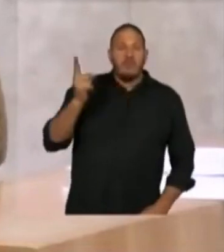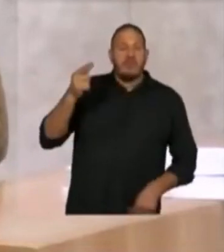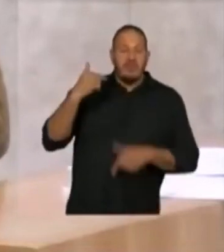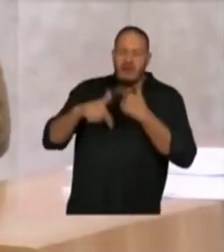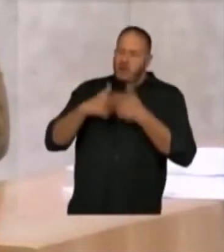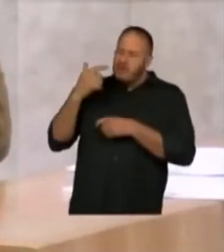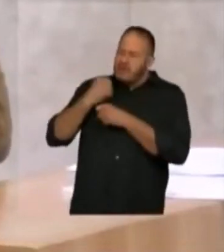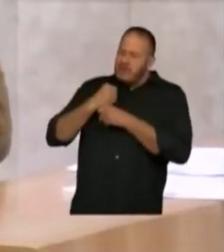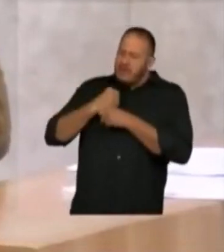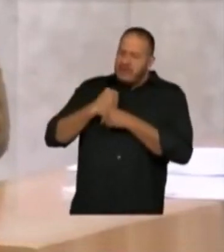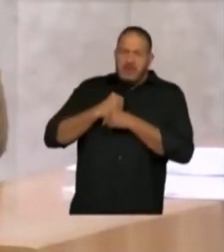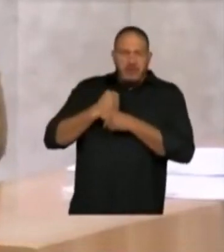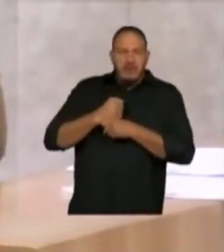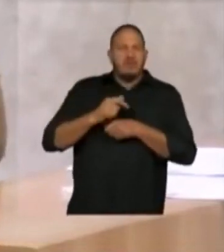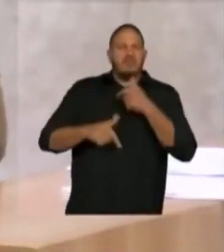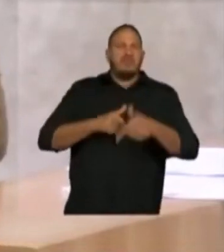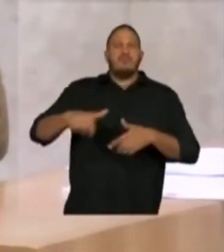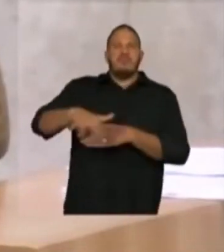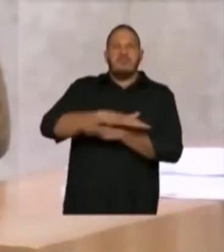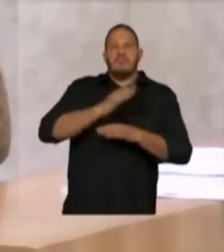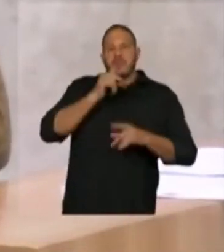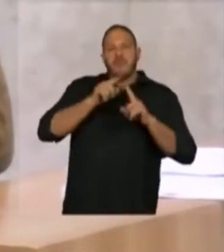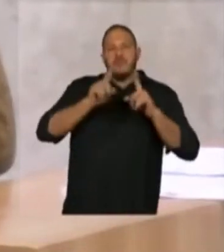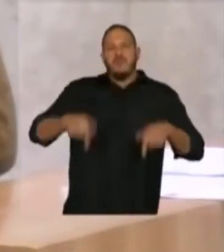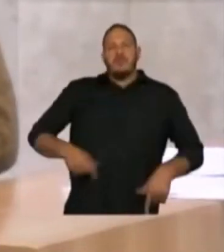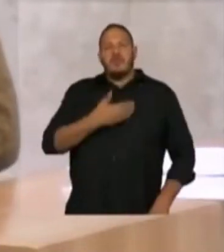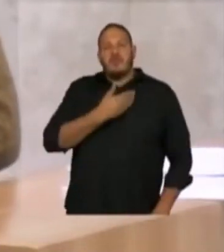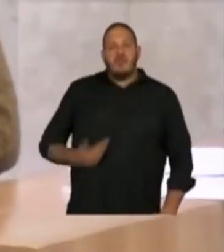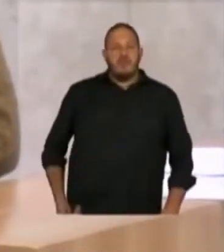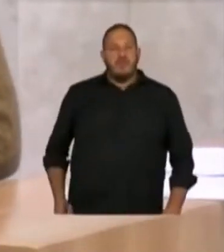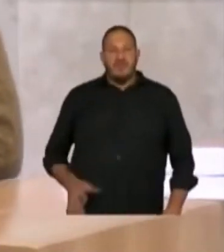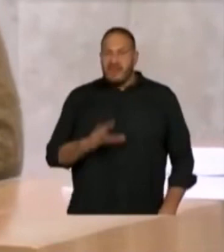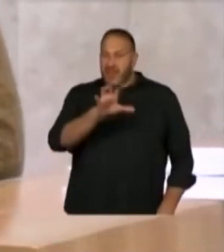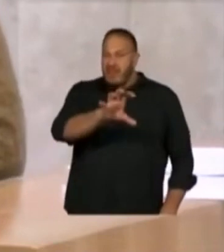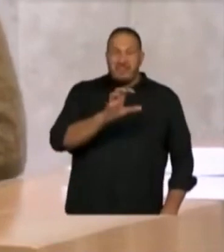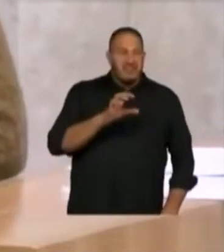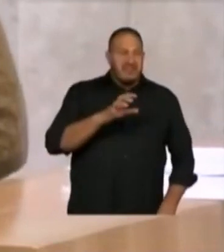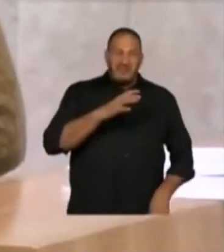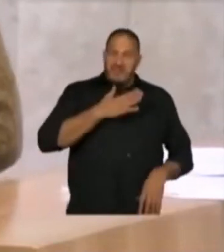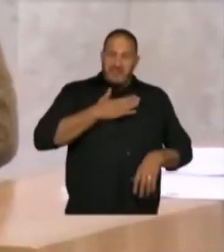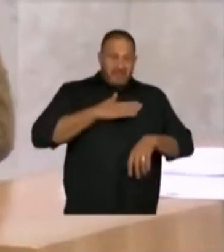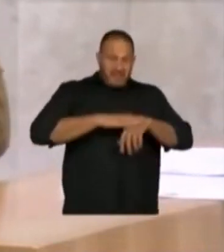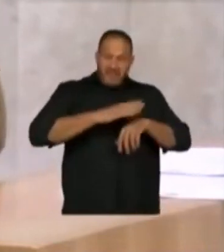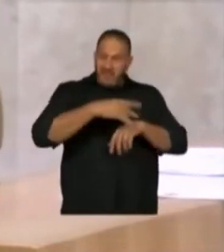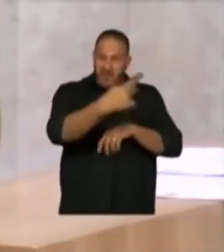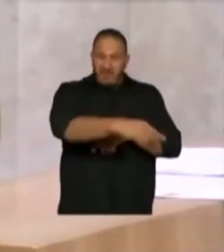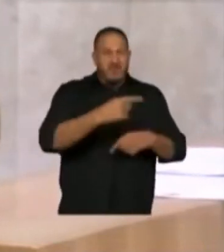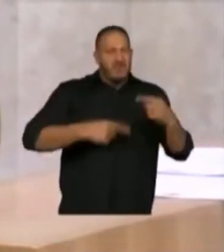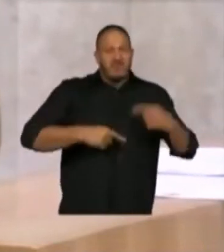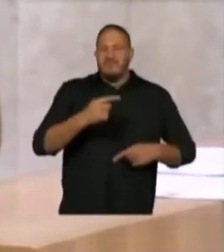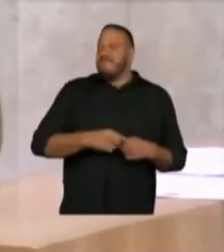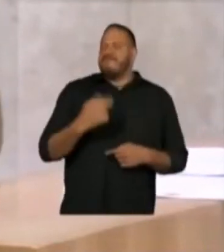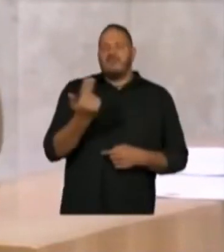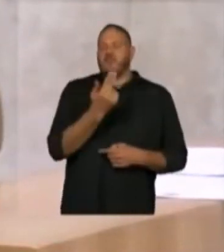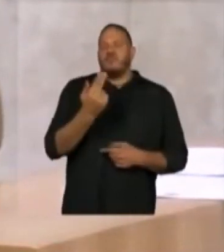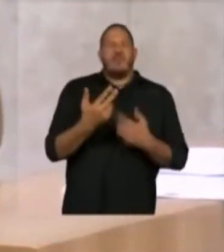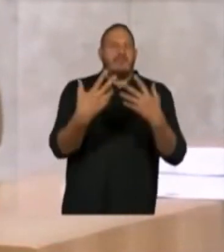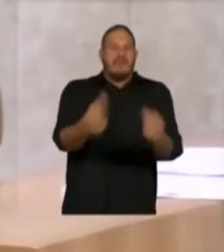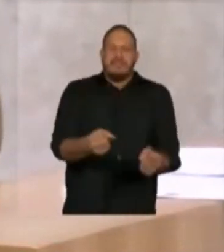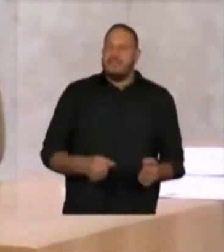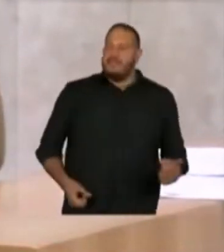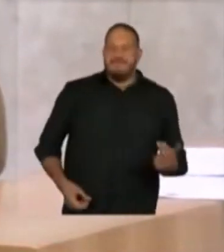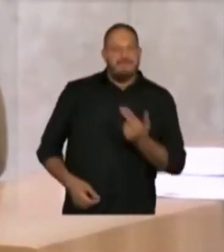décadas no serviço público de São Paulo. Esse tipo de política não pode ser aceitável nessa casa.